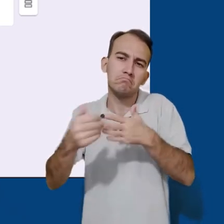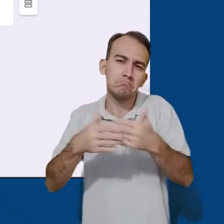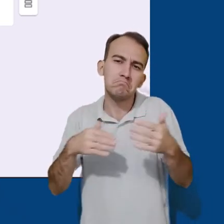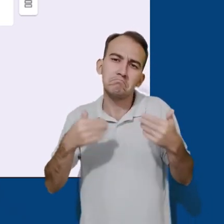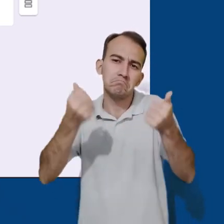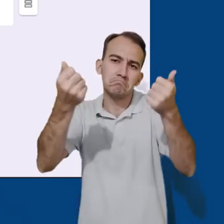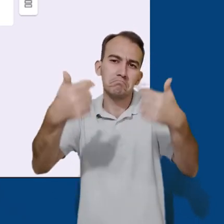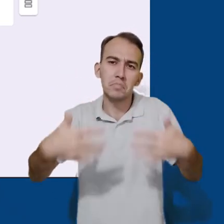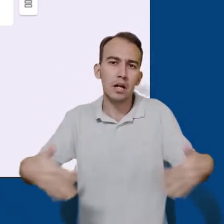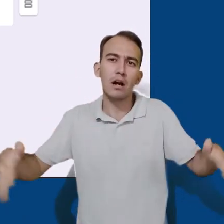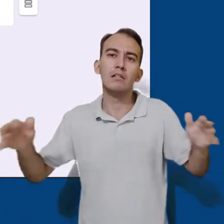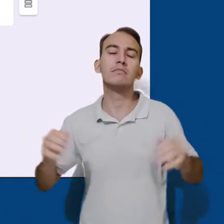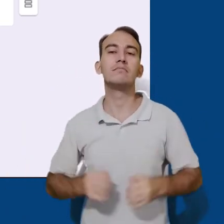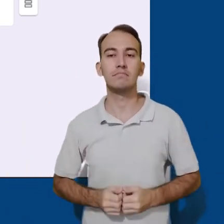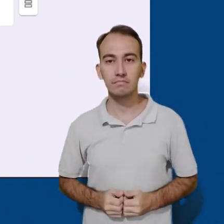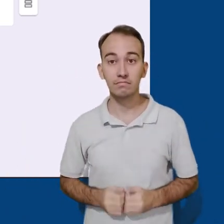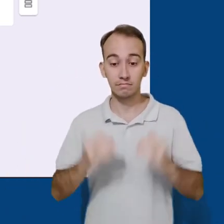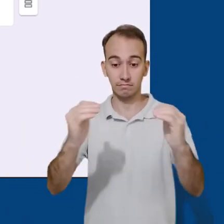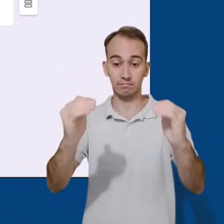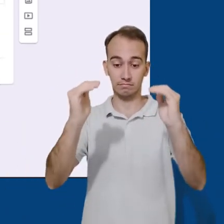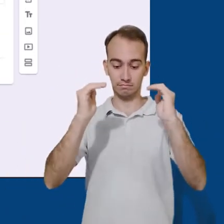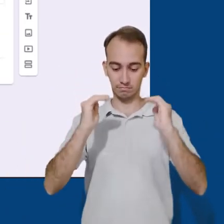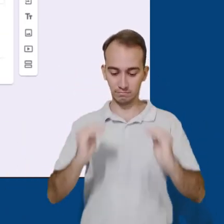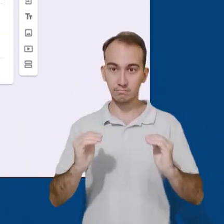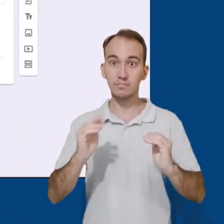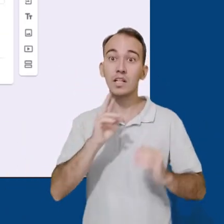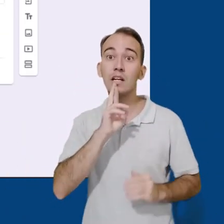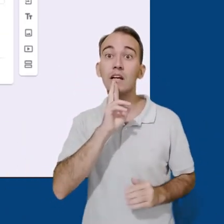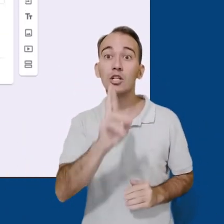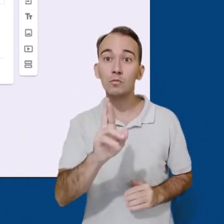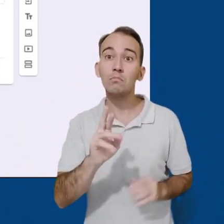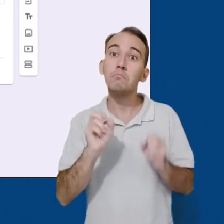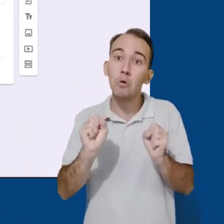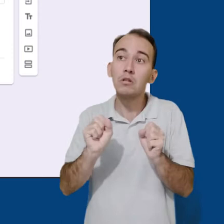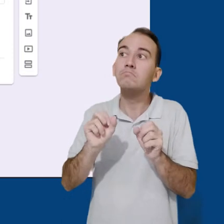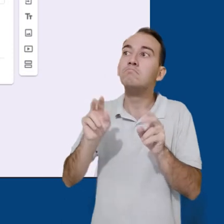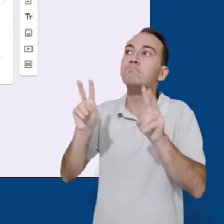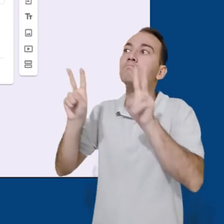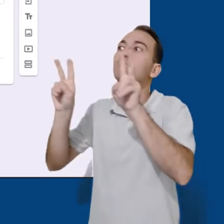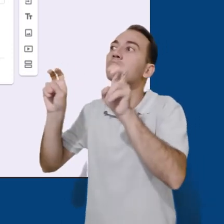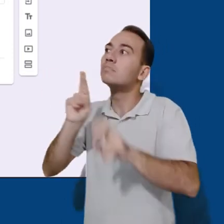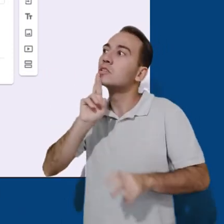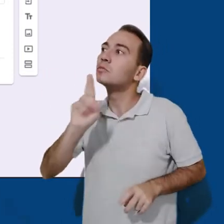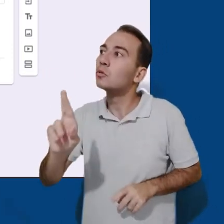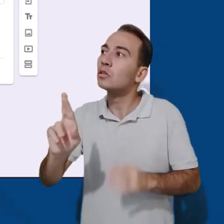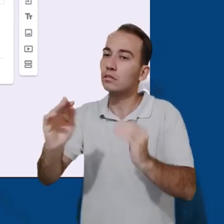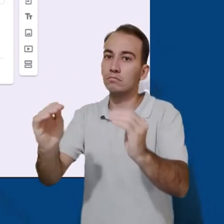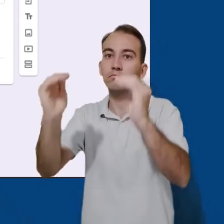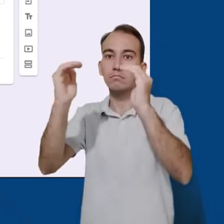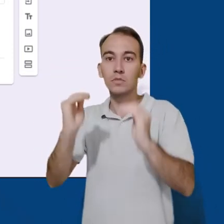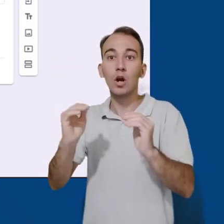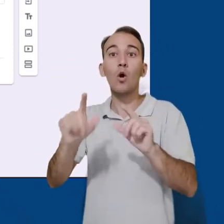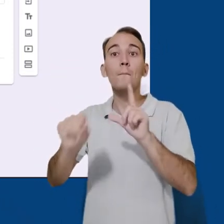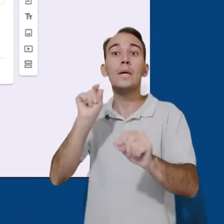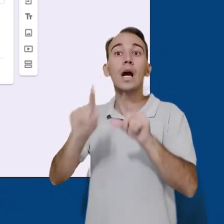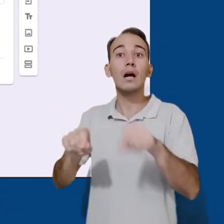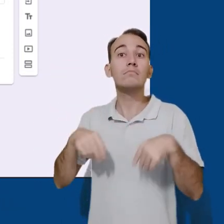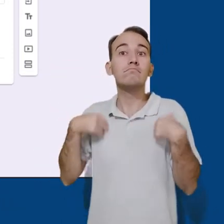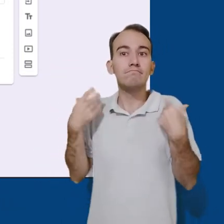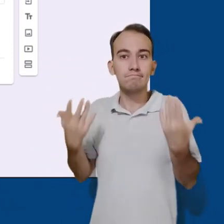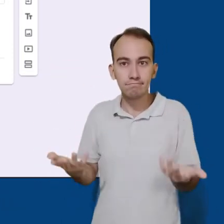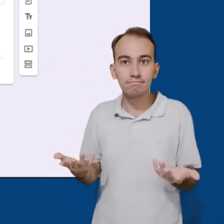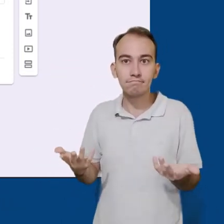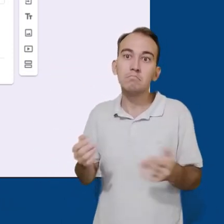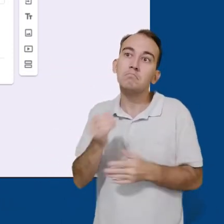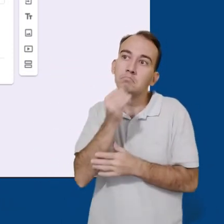Elaborada a questão, no campo das respostas podemos também dar um título para as respostas e, após isso, podemos desenvolvê-las.